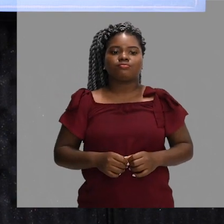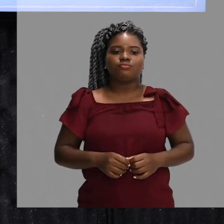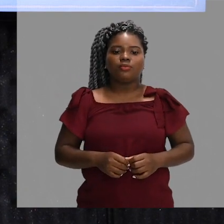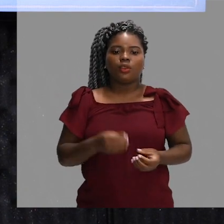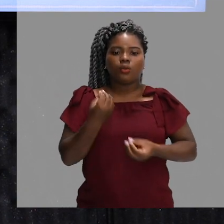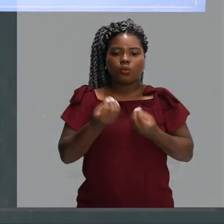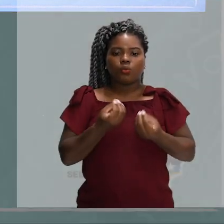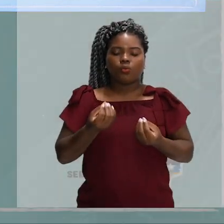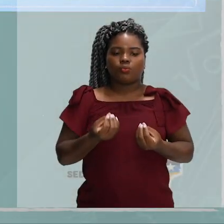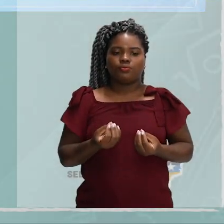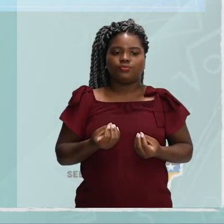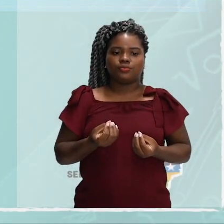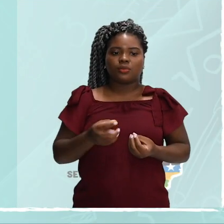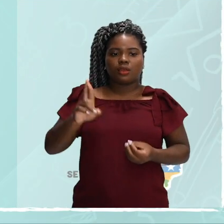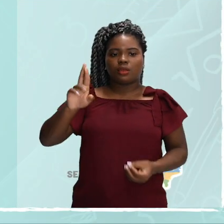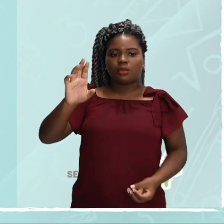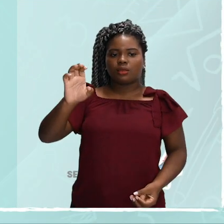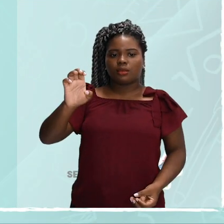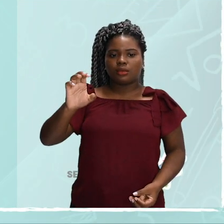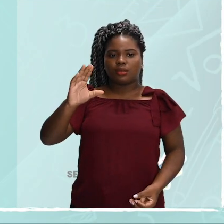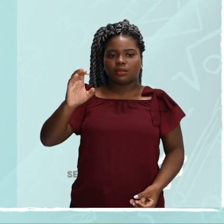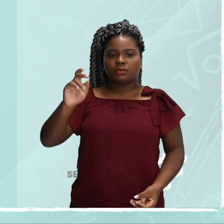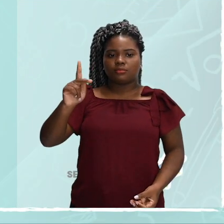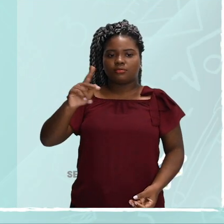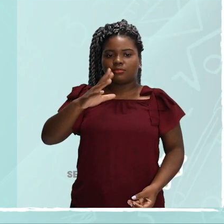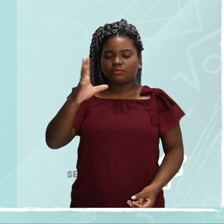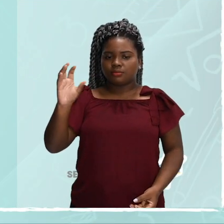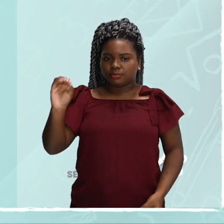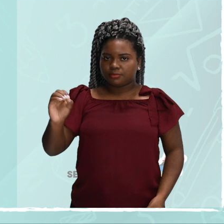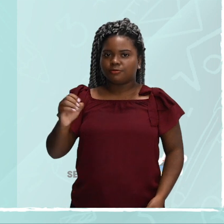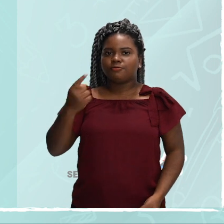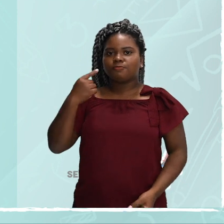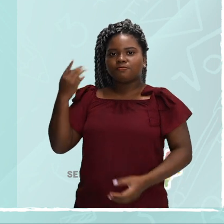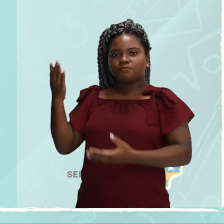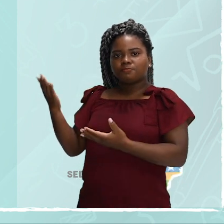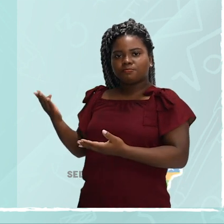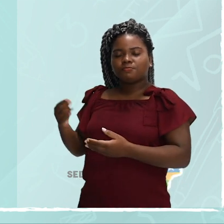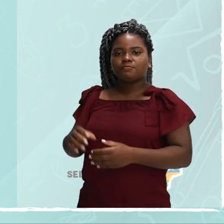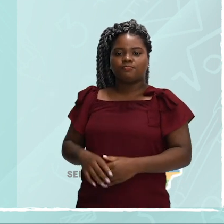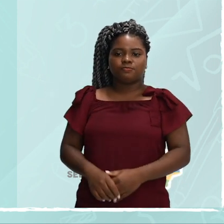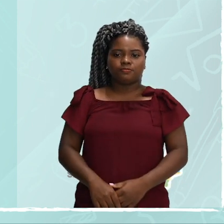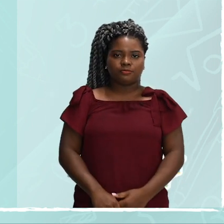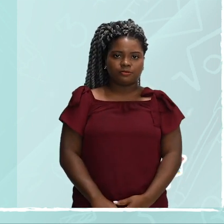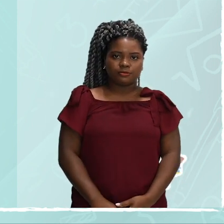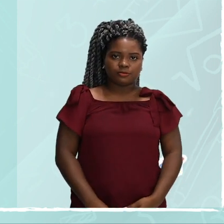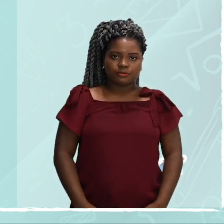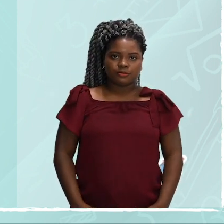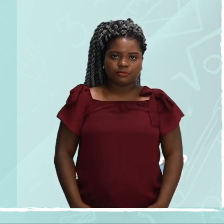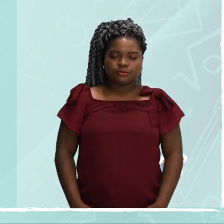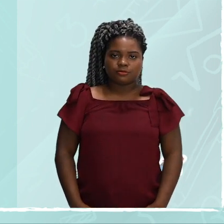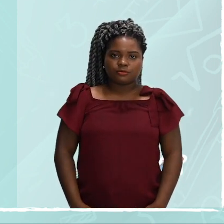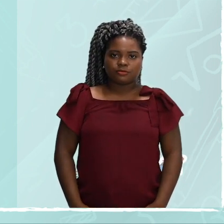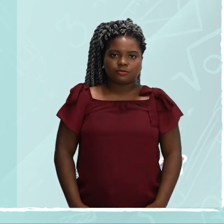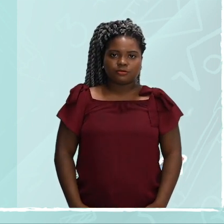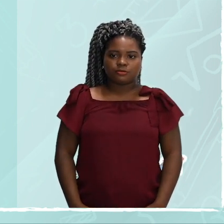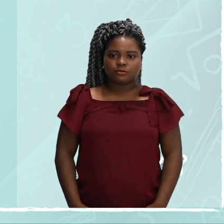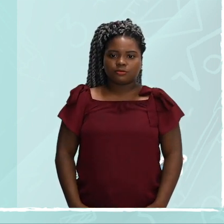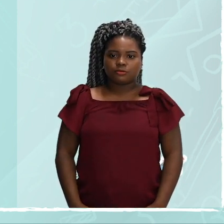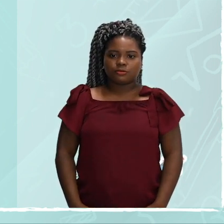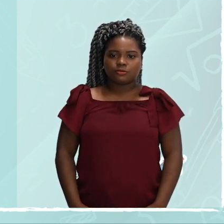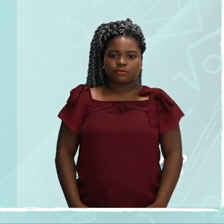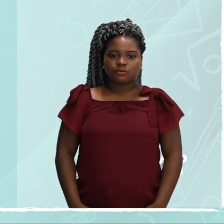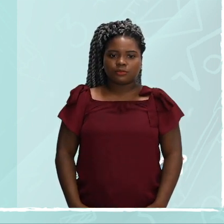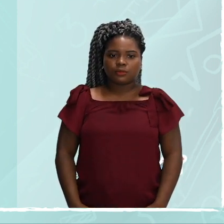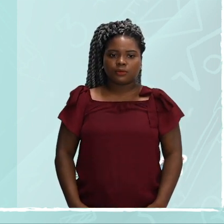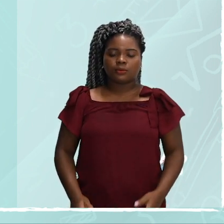Recepção. Esta é a jogada que é feita normalmente, imediatamente, equipe adversária fazer o seu serviço. Ou ter atacado. Então,